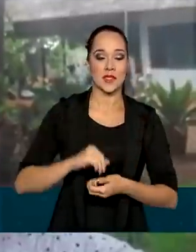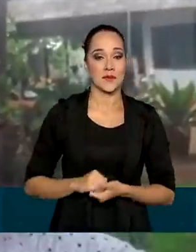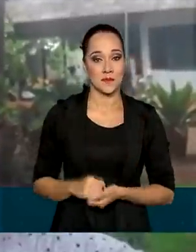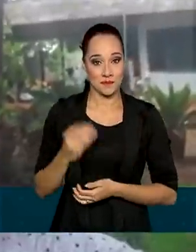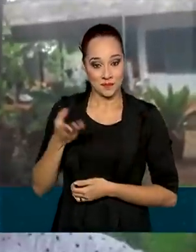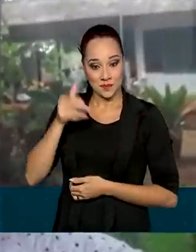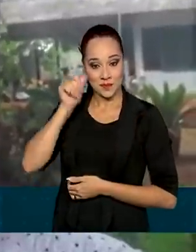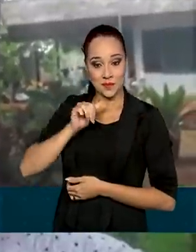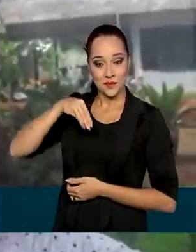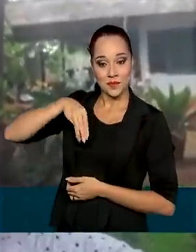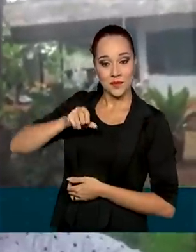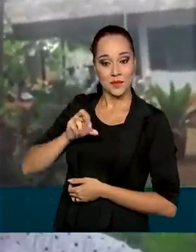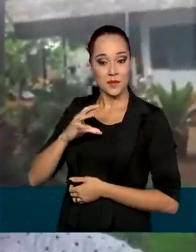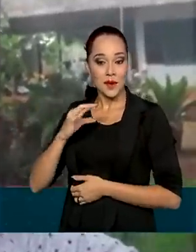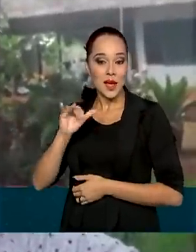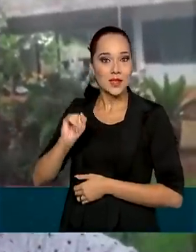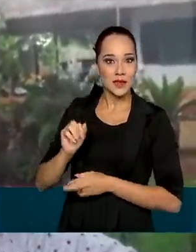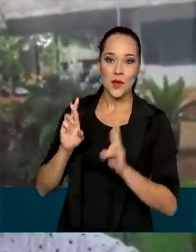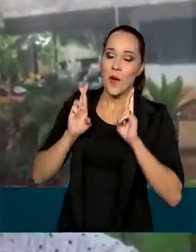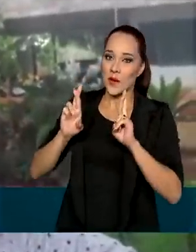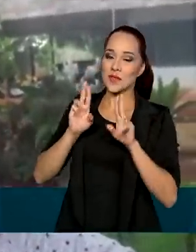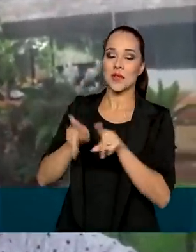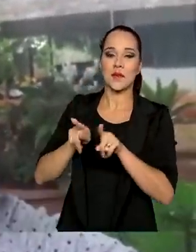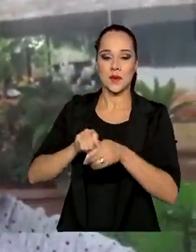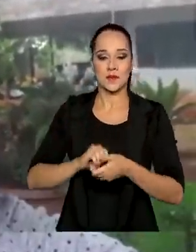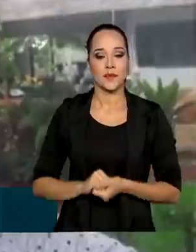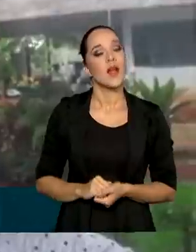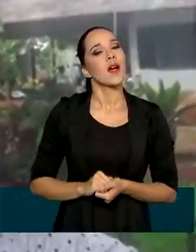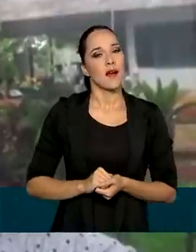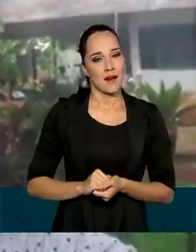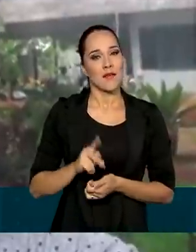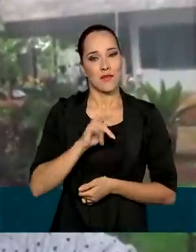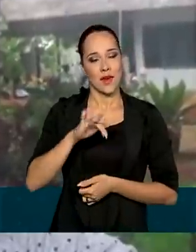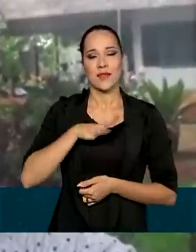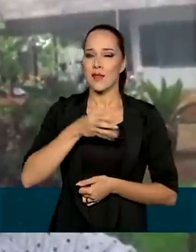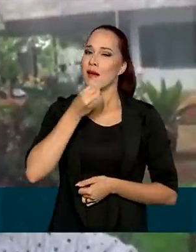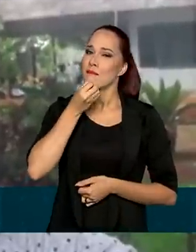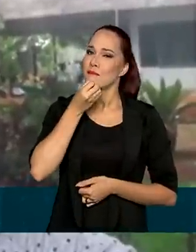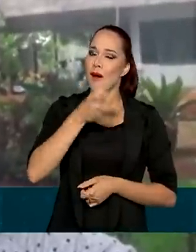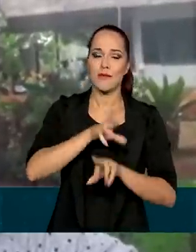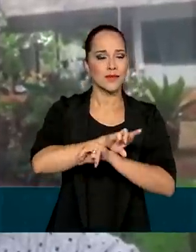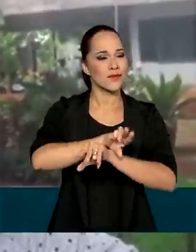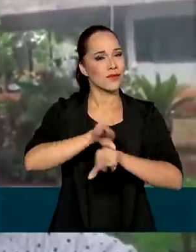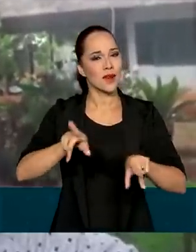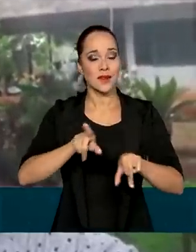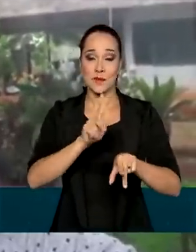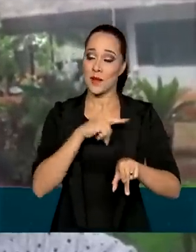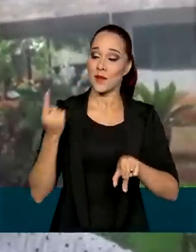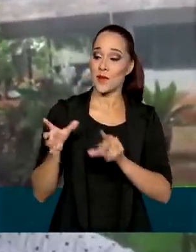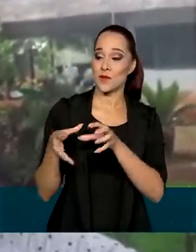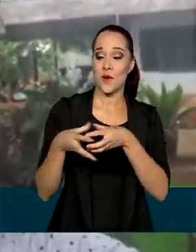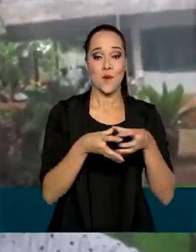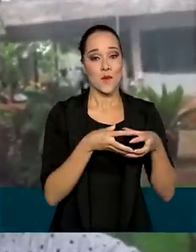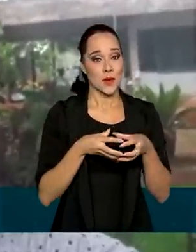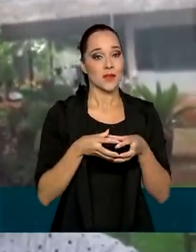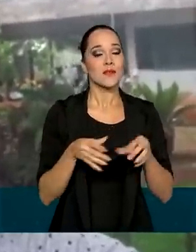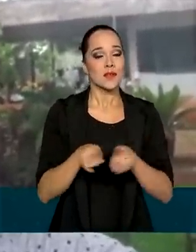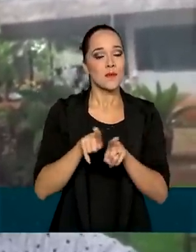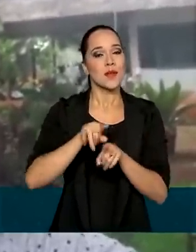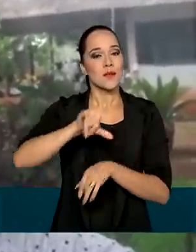É o que a Márcia espera acontecer em breve. Vai trazer muitos benefícios para a nossa cooperativa, além da